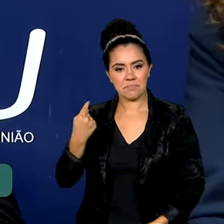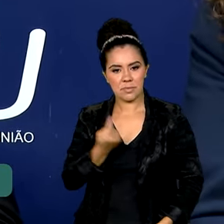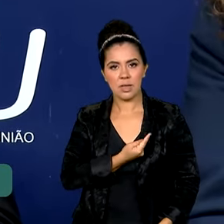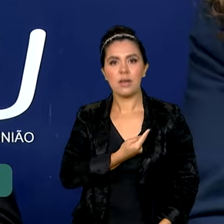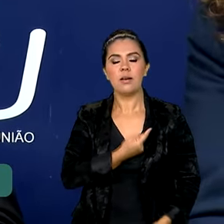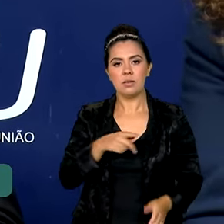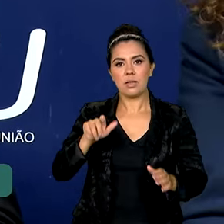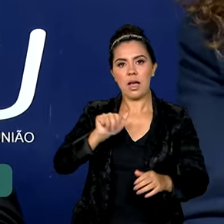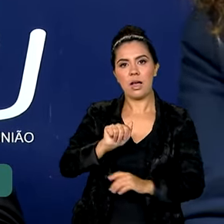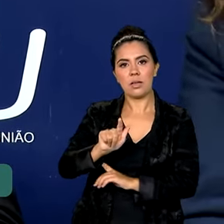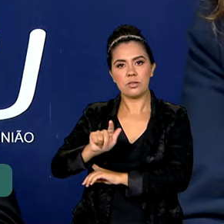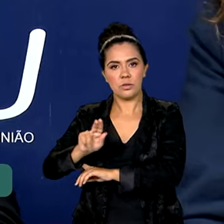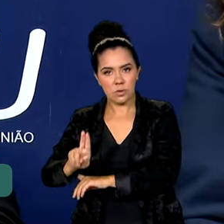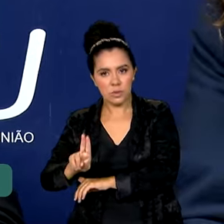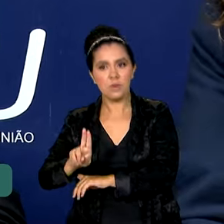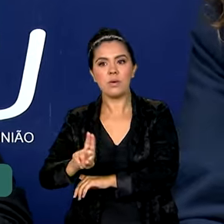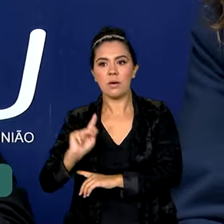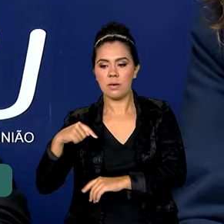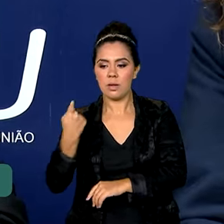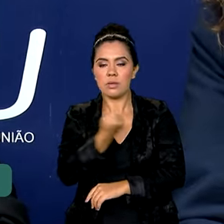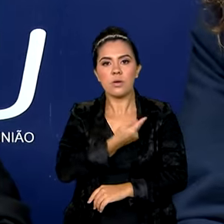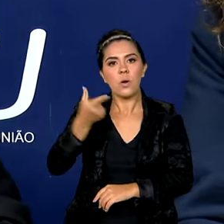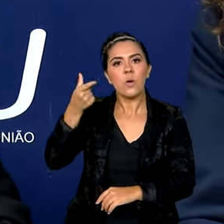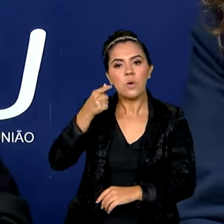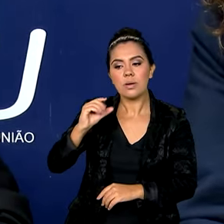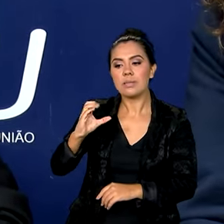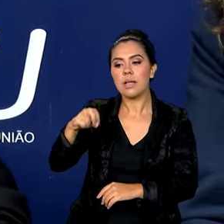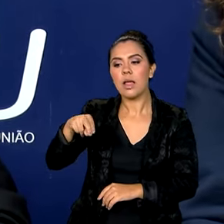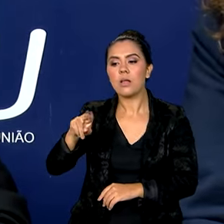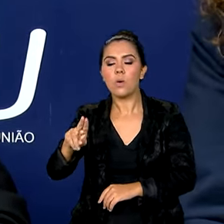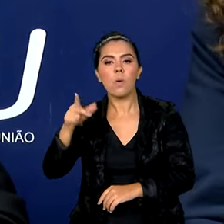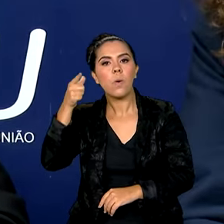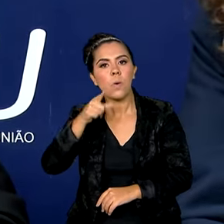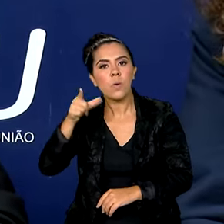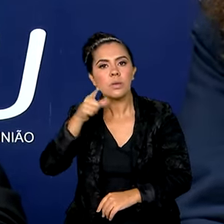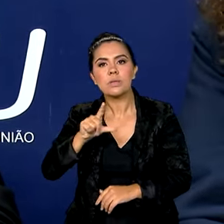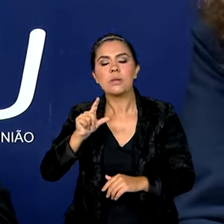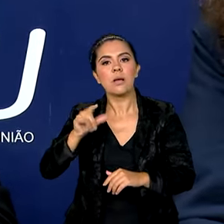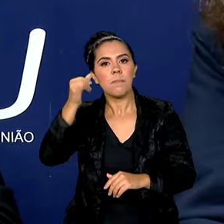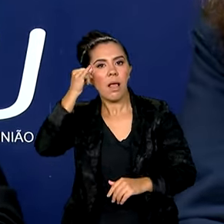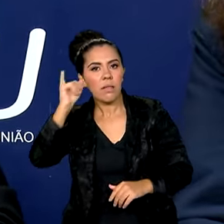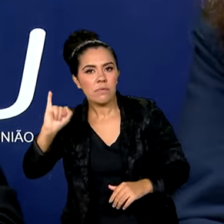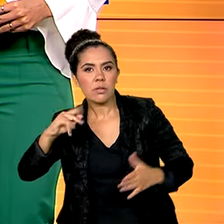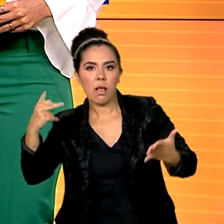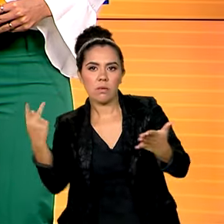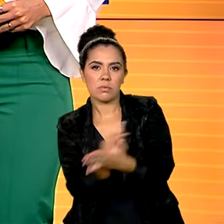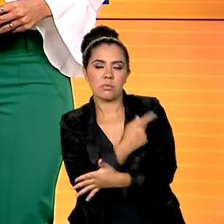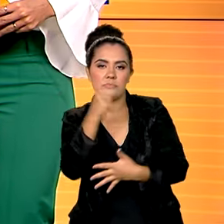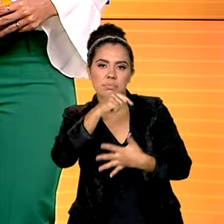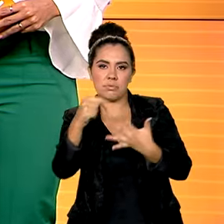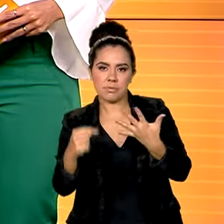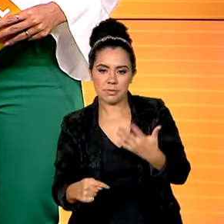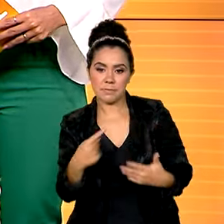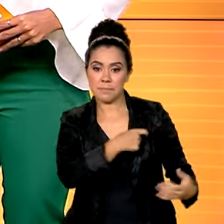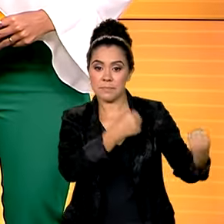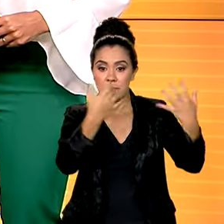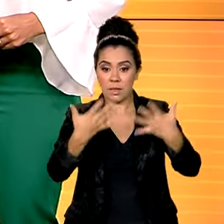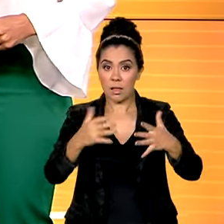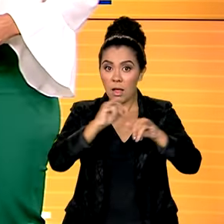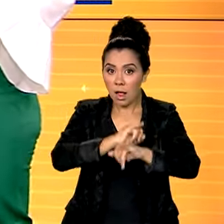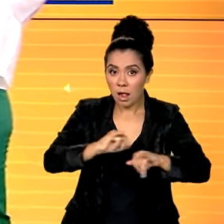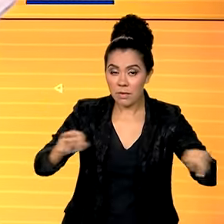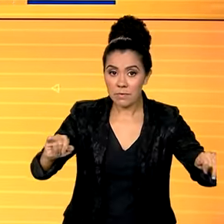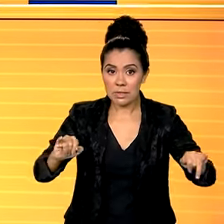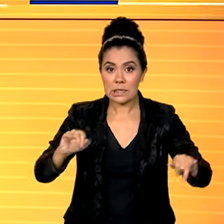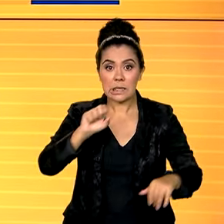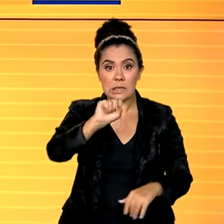para que o CNU ocorra sem nenhum tipo de sobressalto. Lembrando que quem